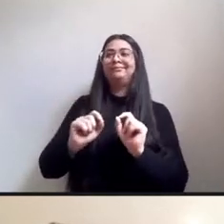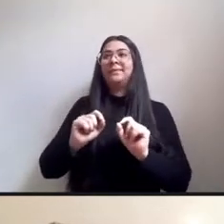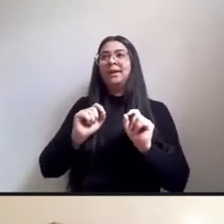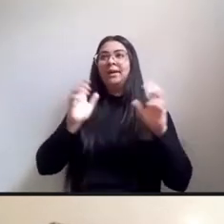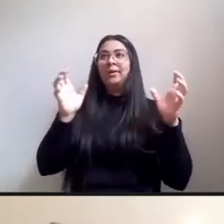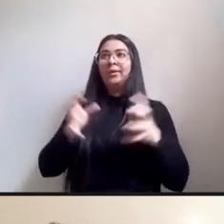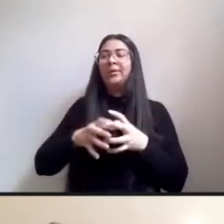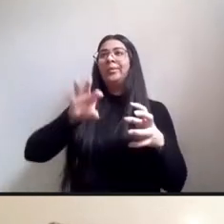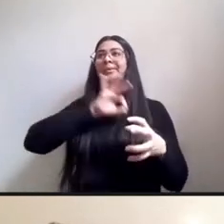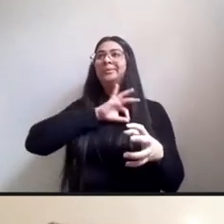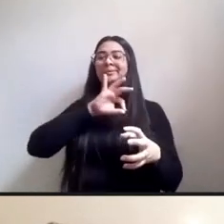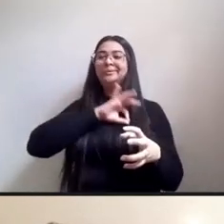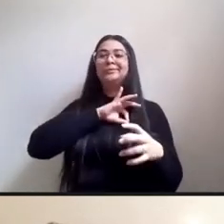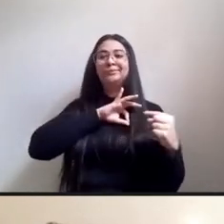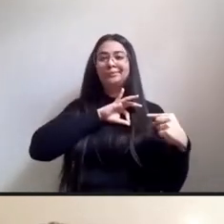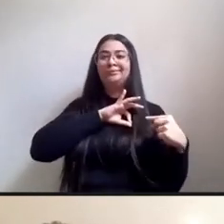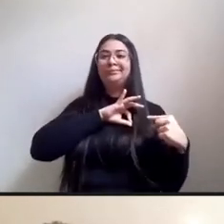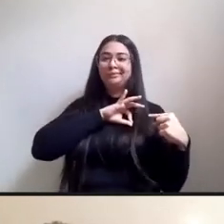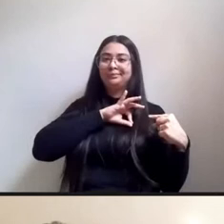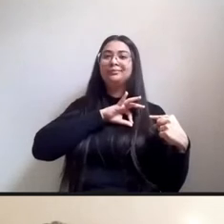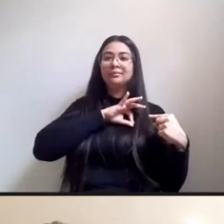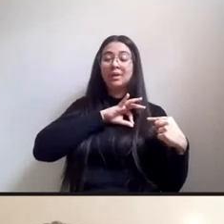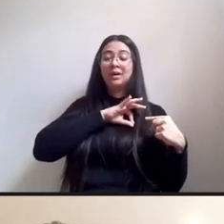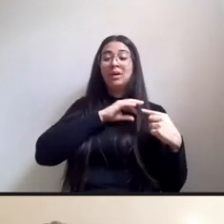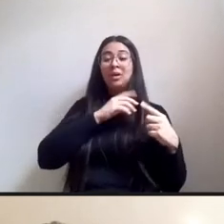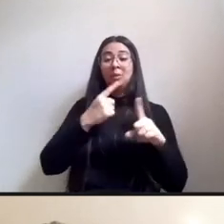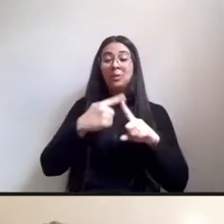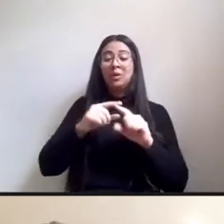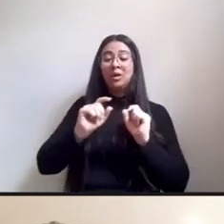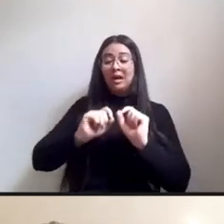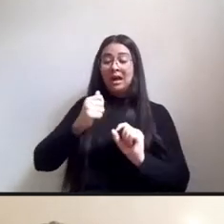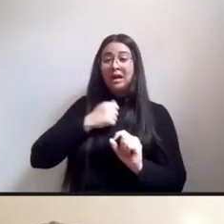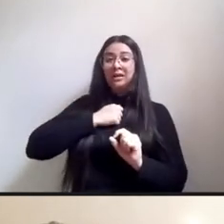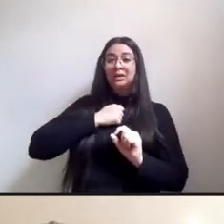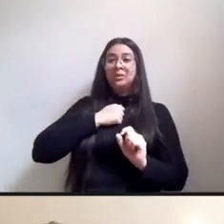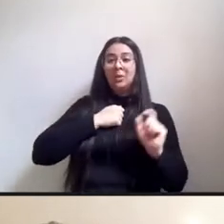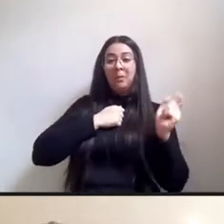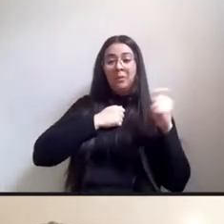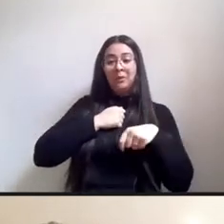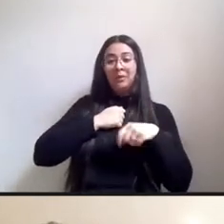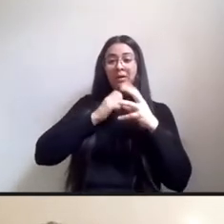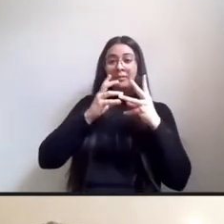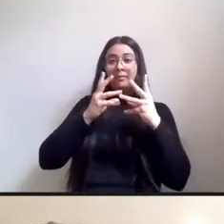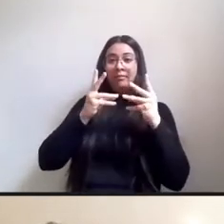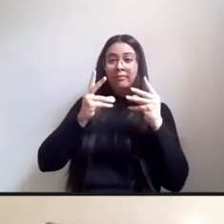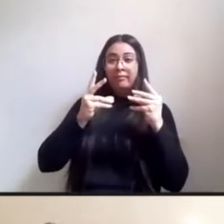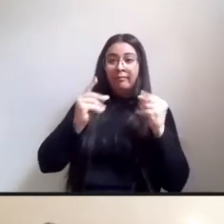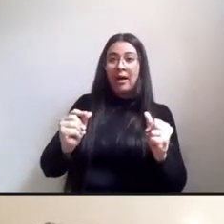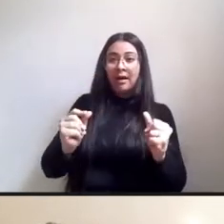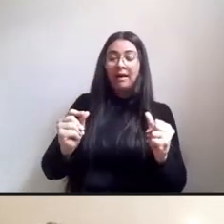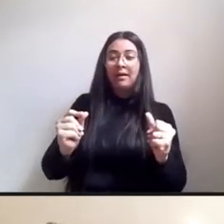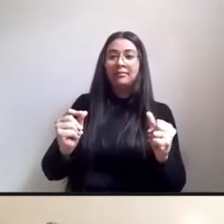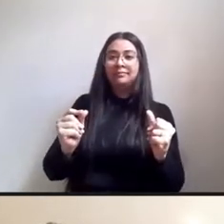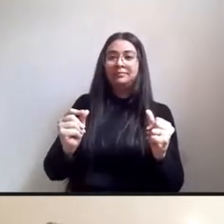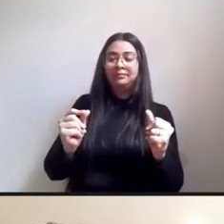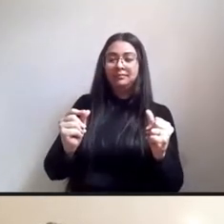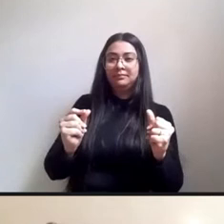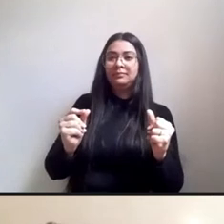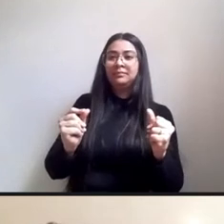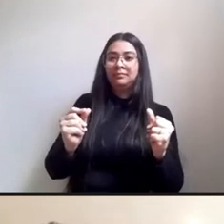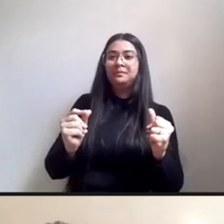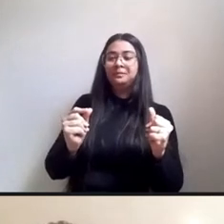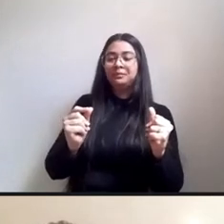eu acho que a antropologia conseguiria desestabilizar bastante esse